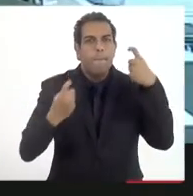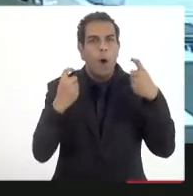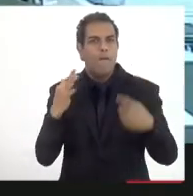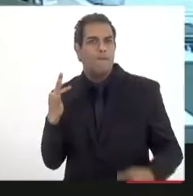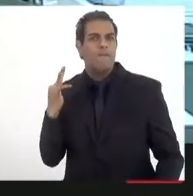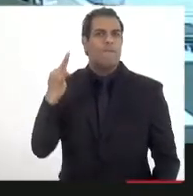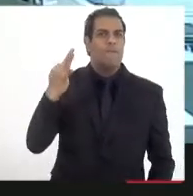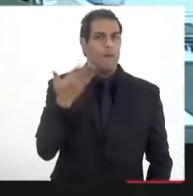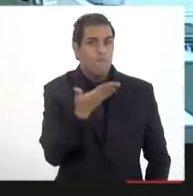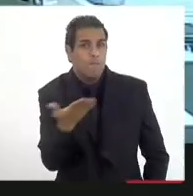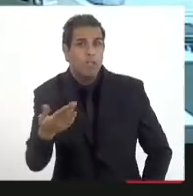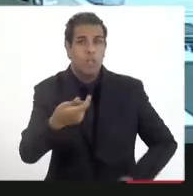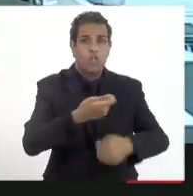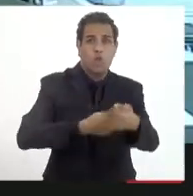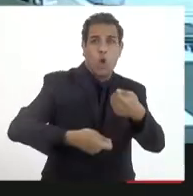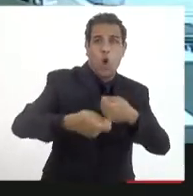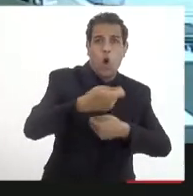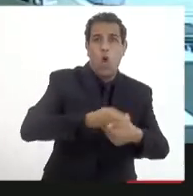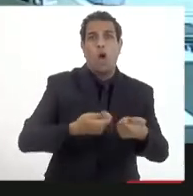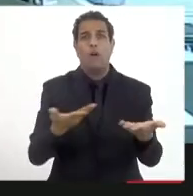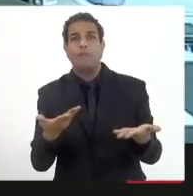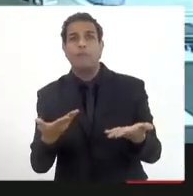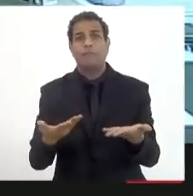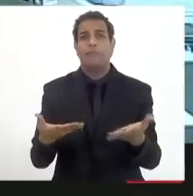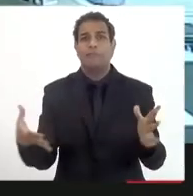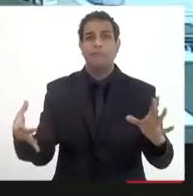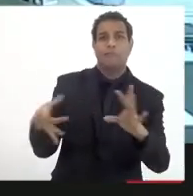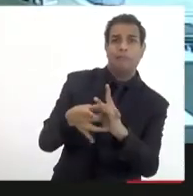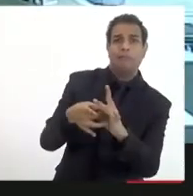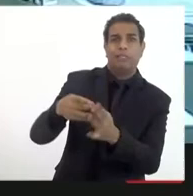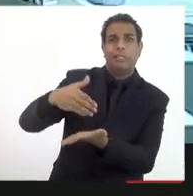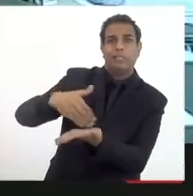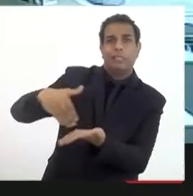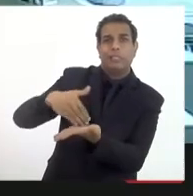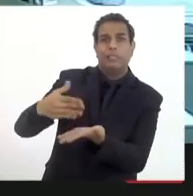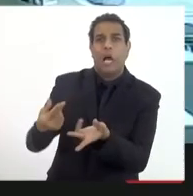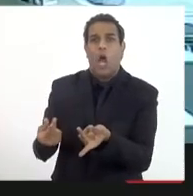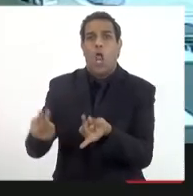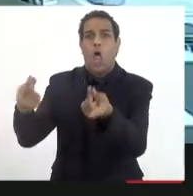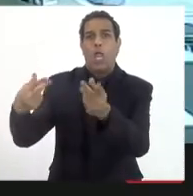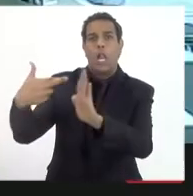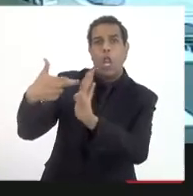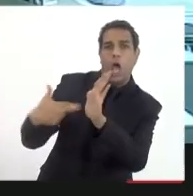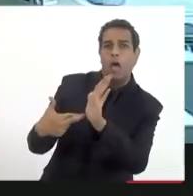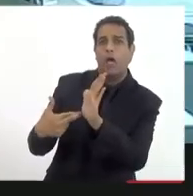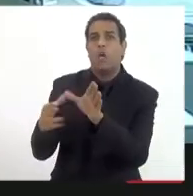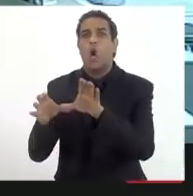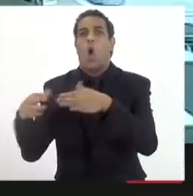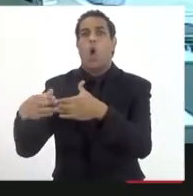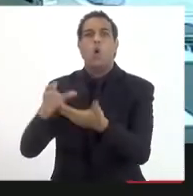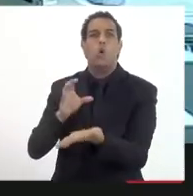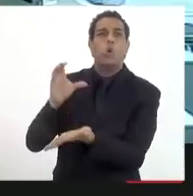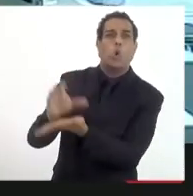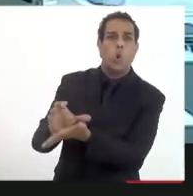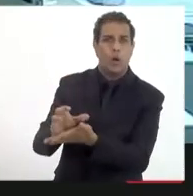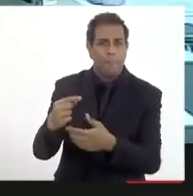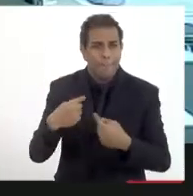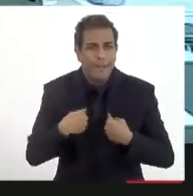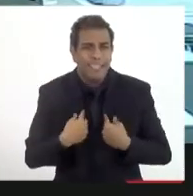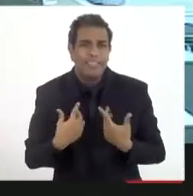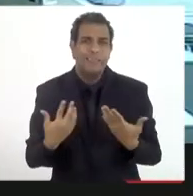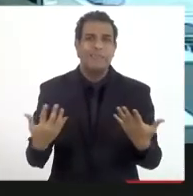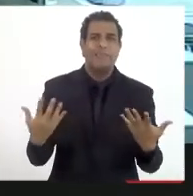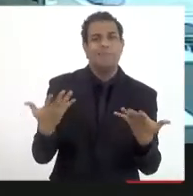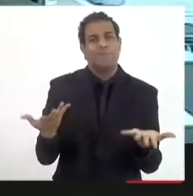os economistas que colocaram isso com a fazenda realmente regulamentando esse processo. Mas não tenho uma